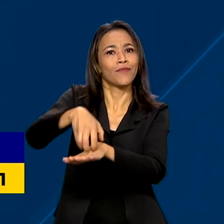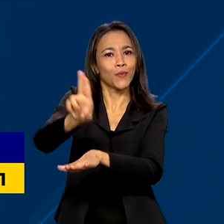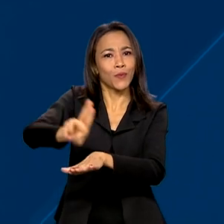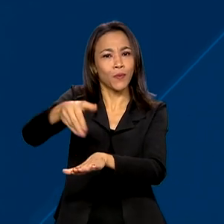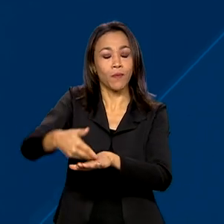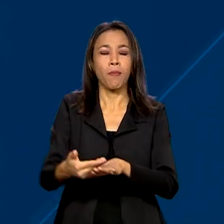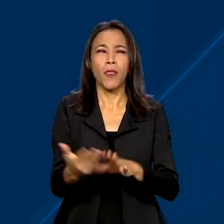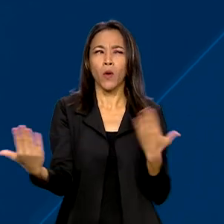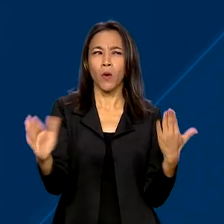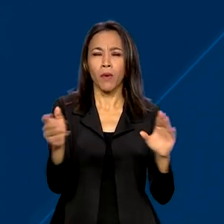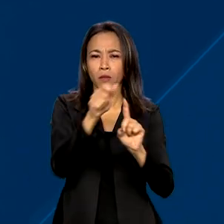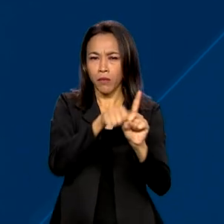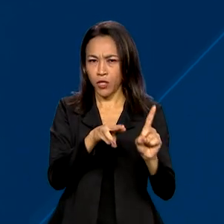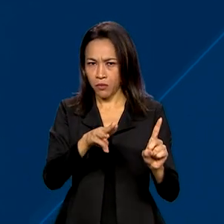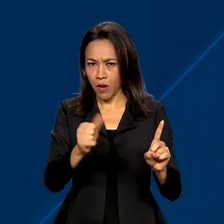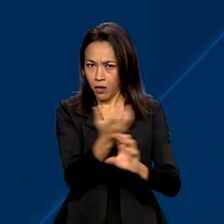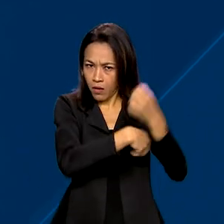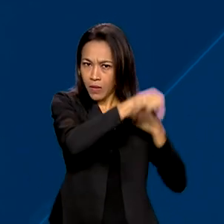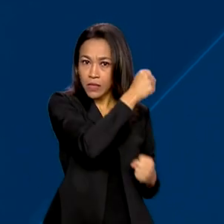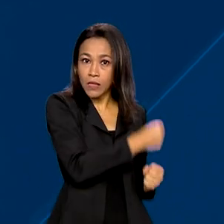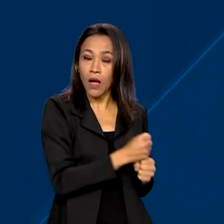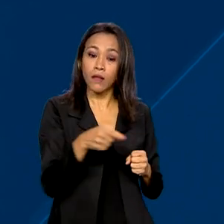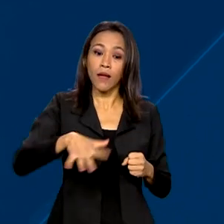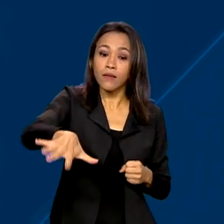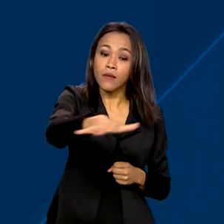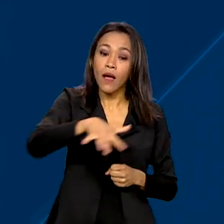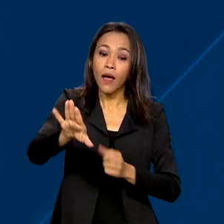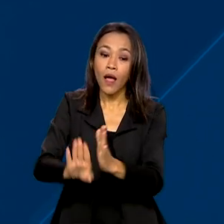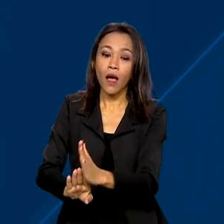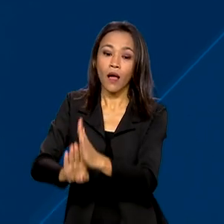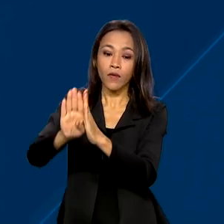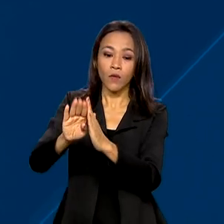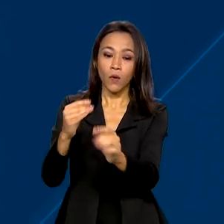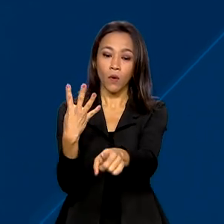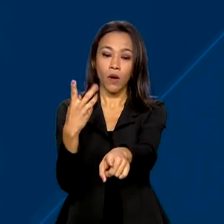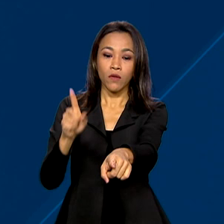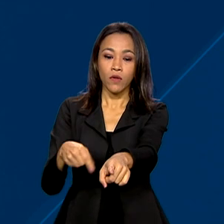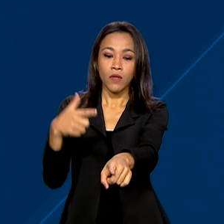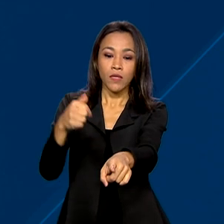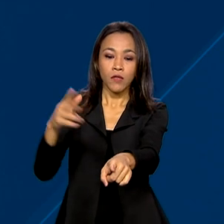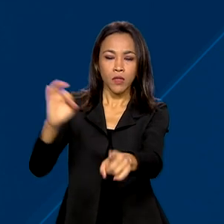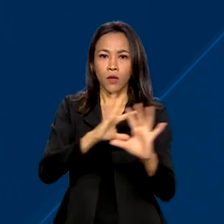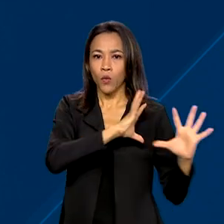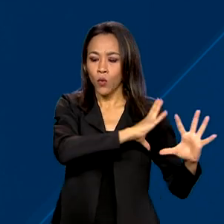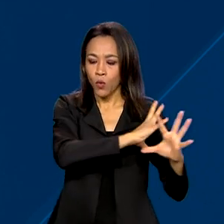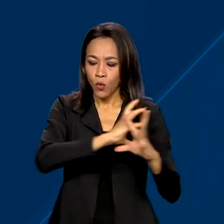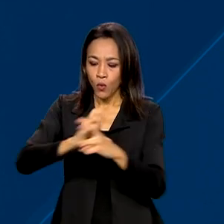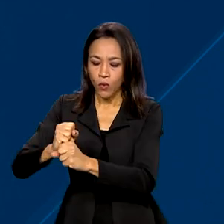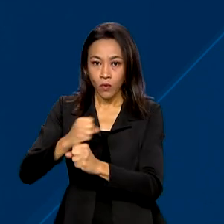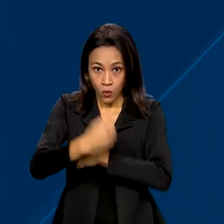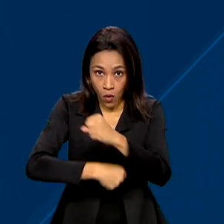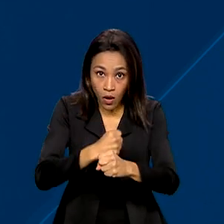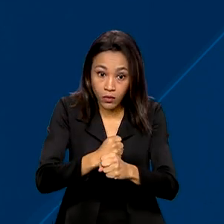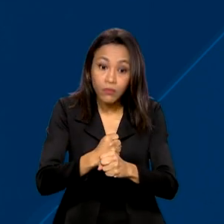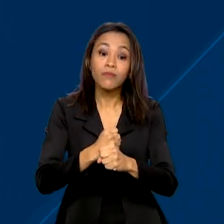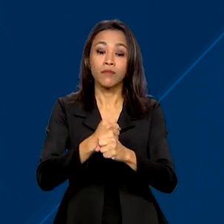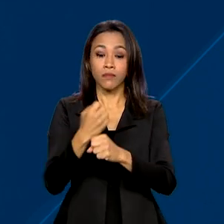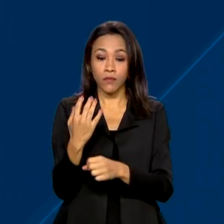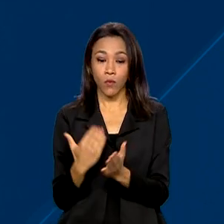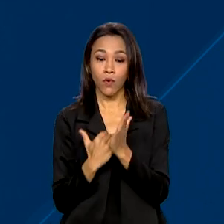maio do ano passado, o setor avançou 4,7% e no acumulado do ano, o crescimento foi de 4